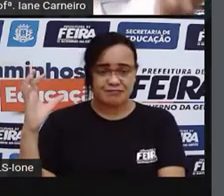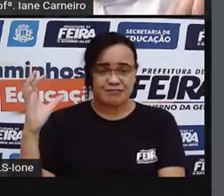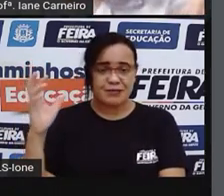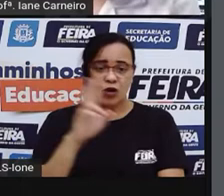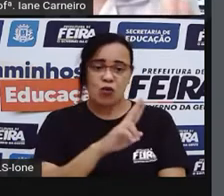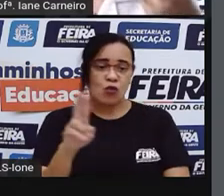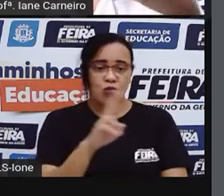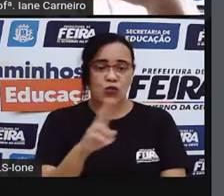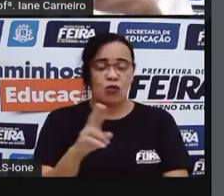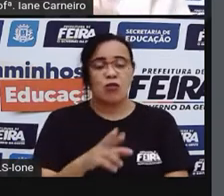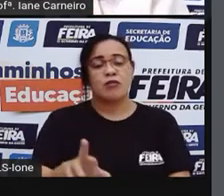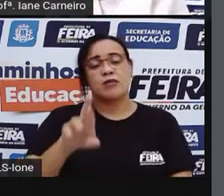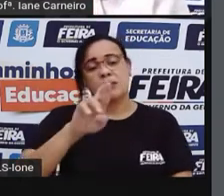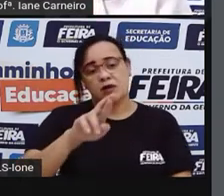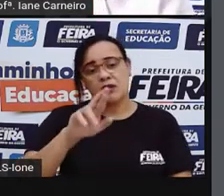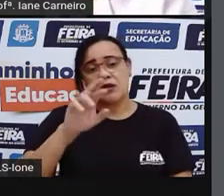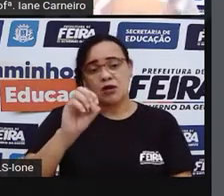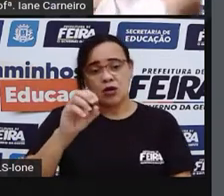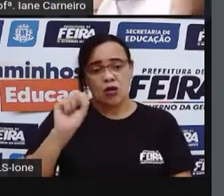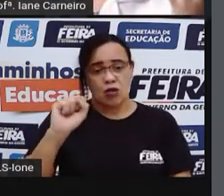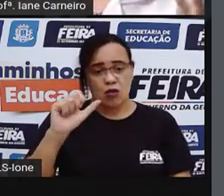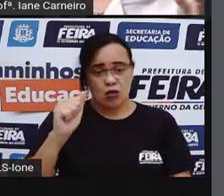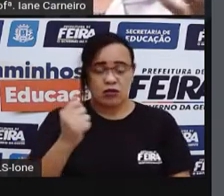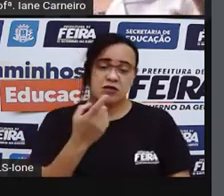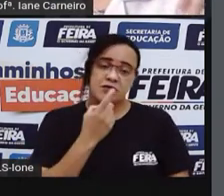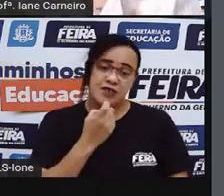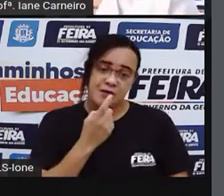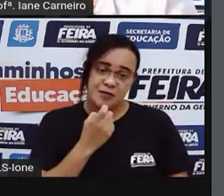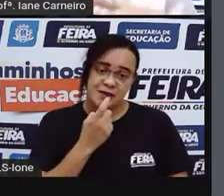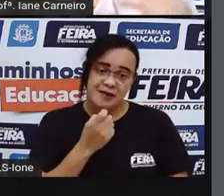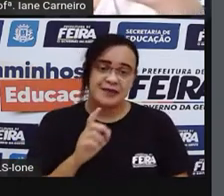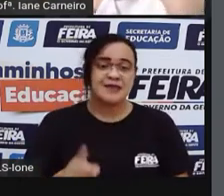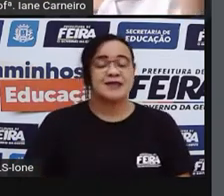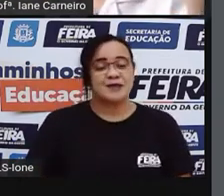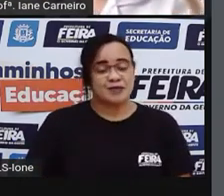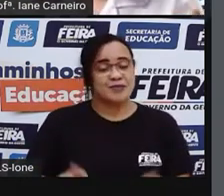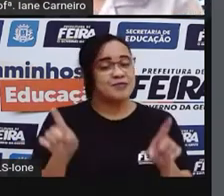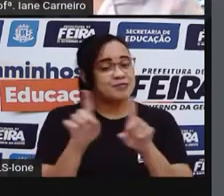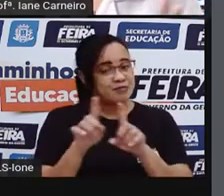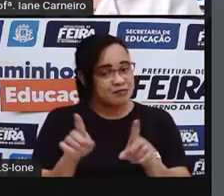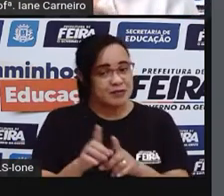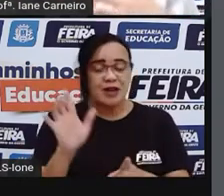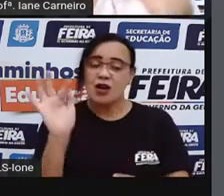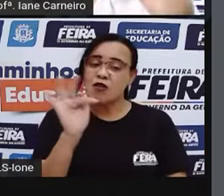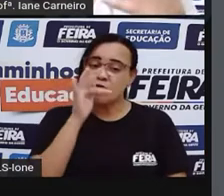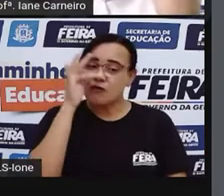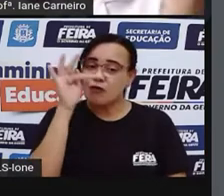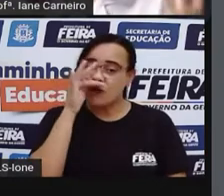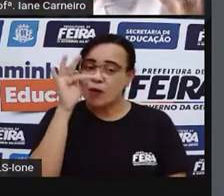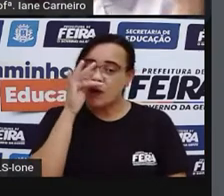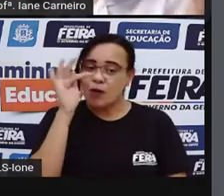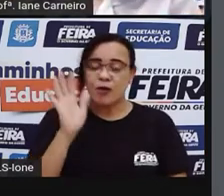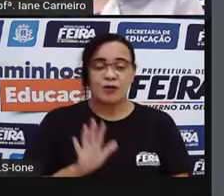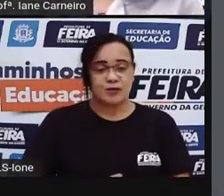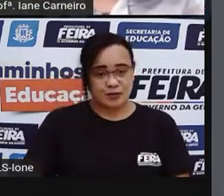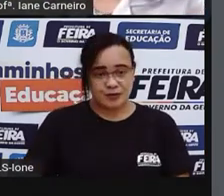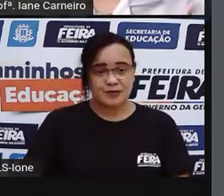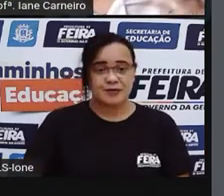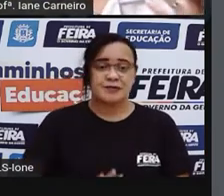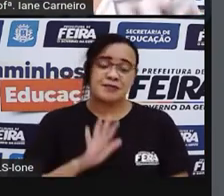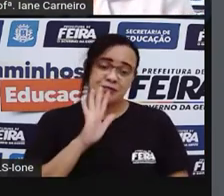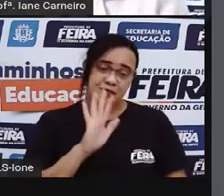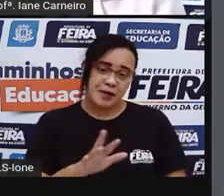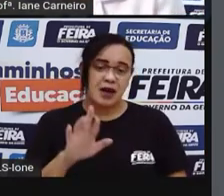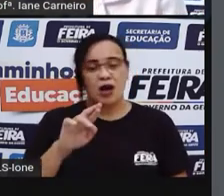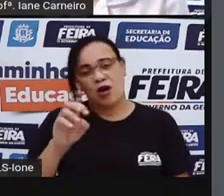se chama rosa, ela é vermelha. E rosa, né? A gente fala da flor. Mas somente a rosa, a rosa